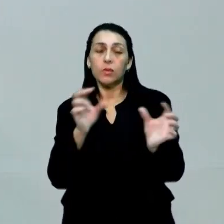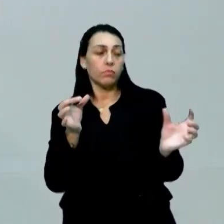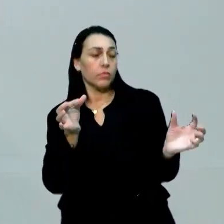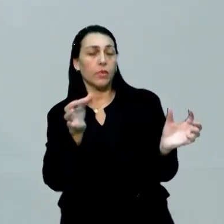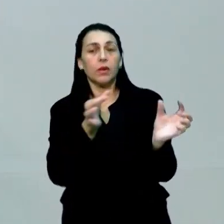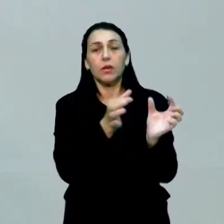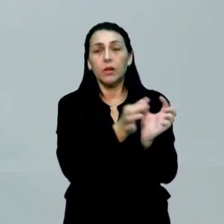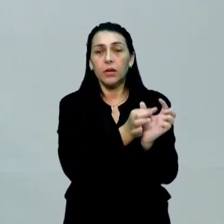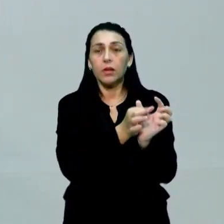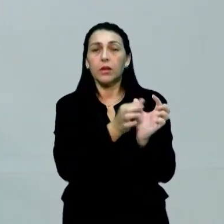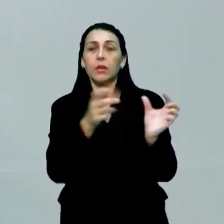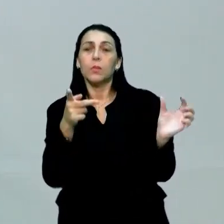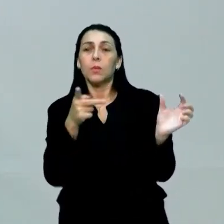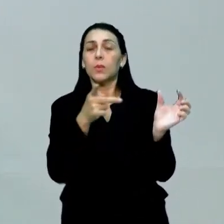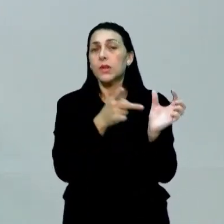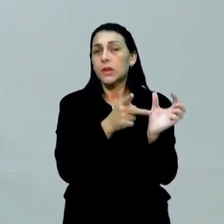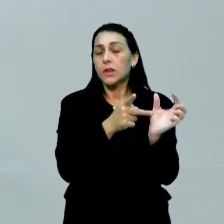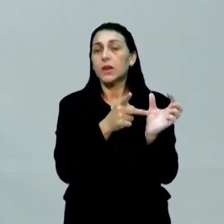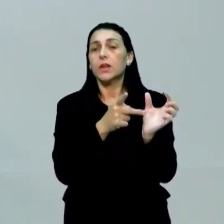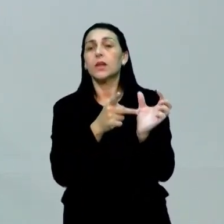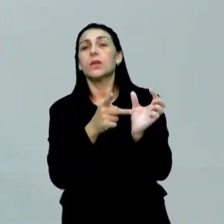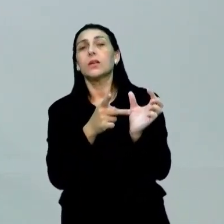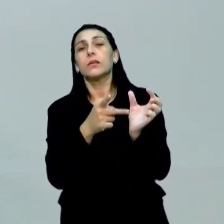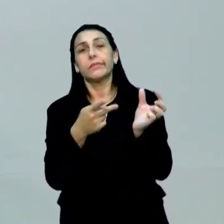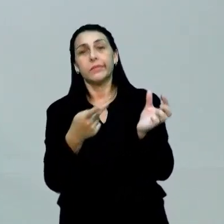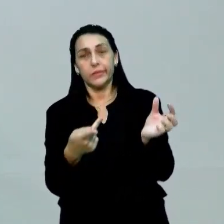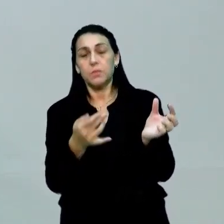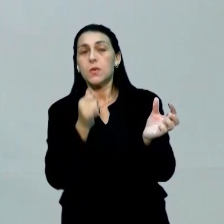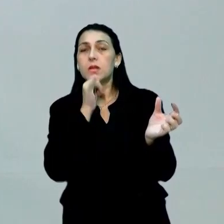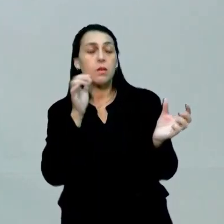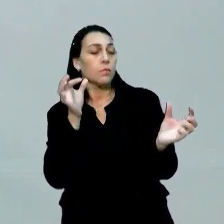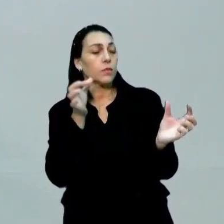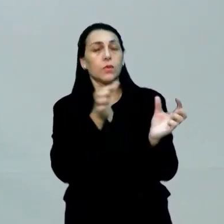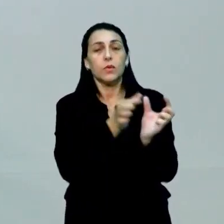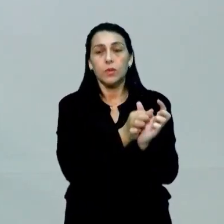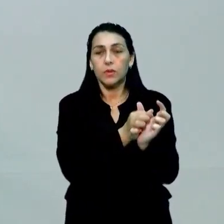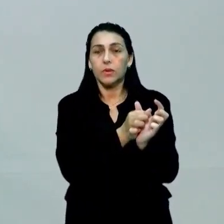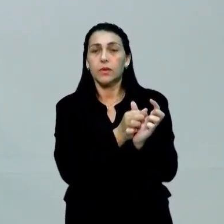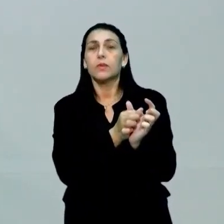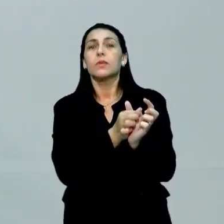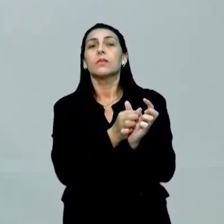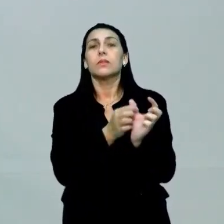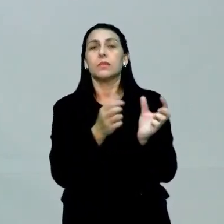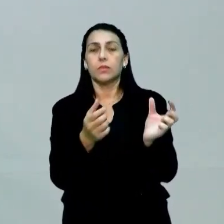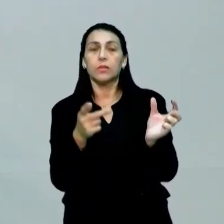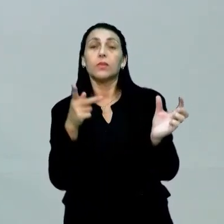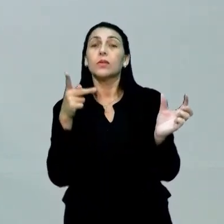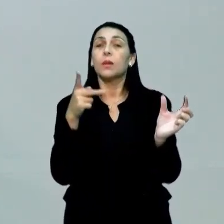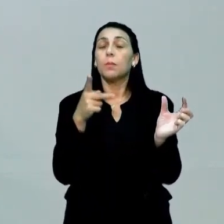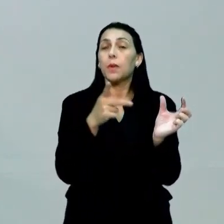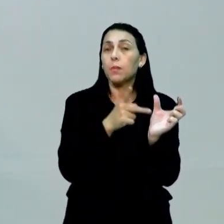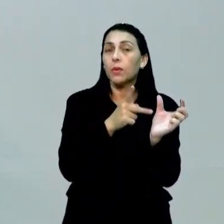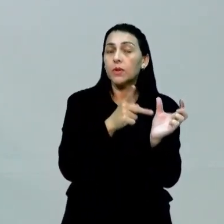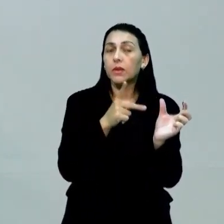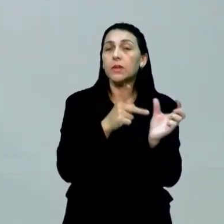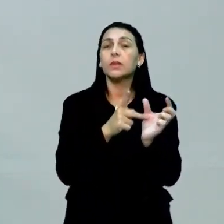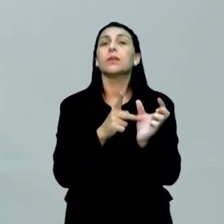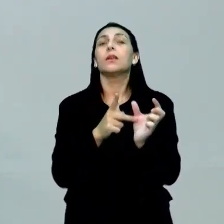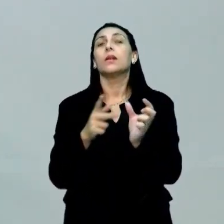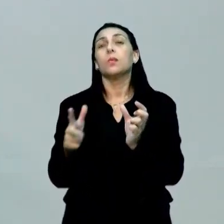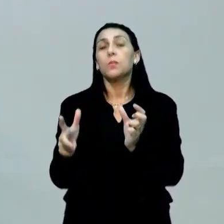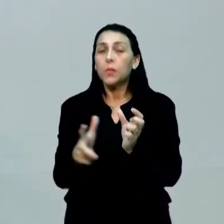para juntar as nossas frases. Não tem lá as conjunções, por exemplo? Mas, porém, todavia, mas também,